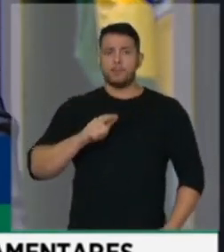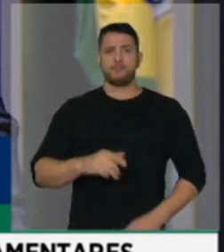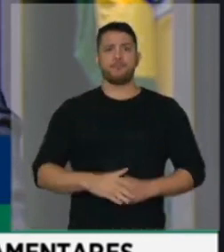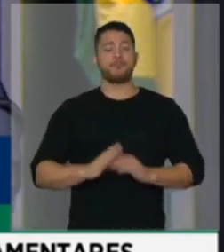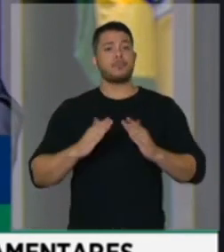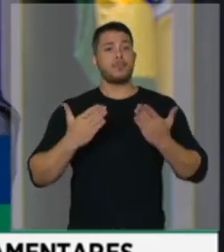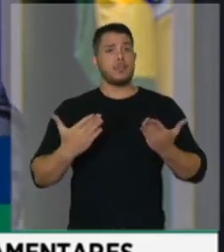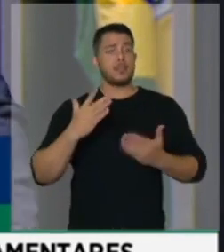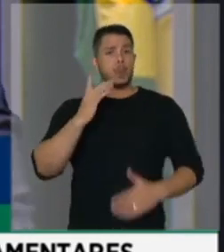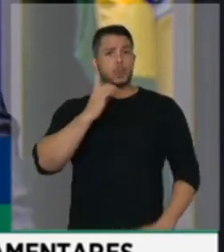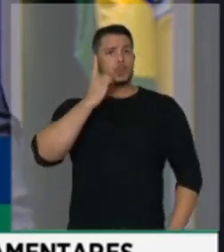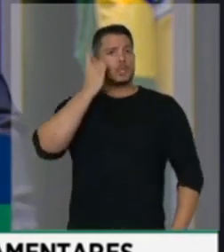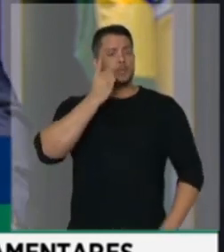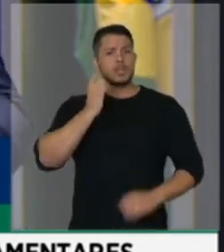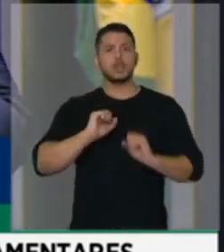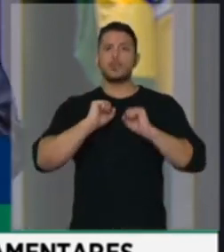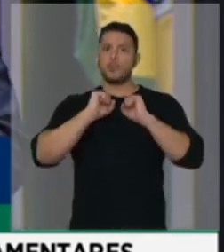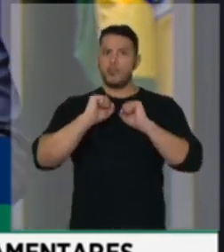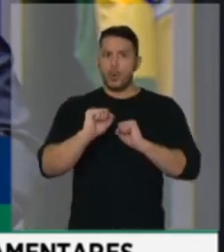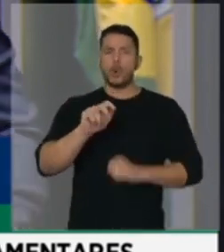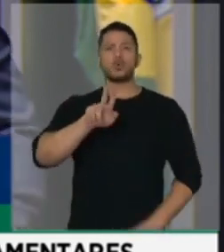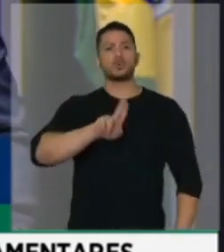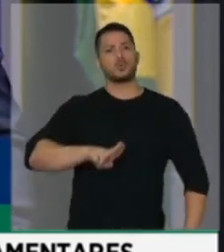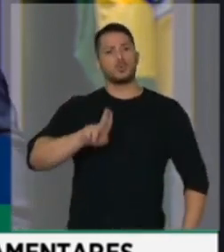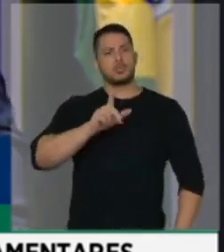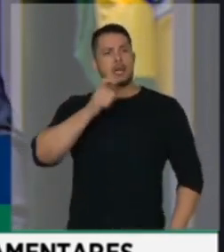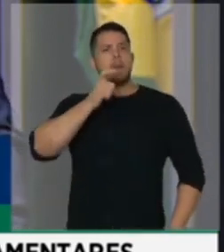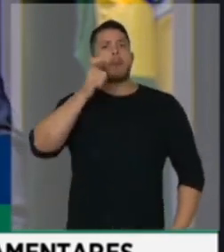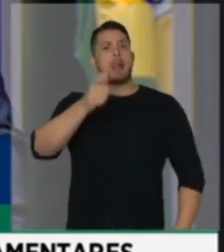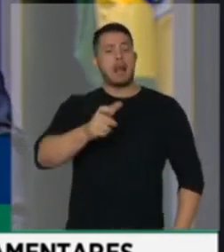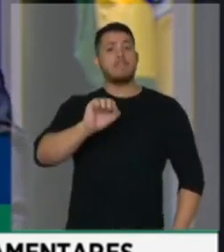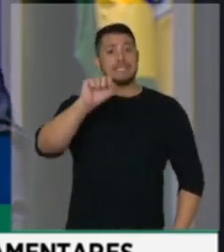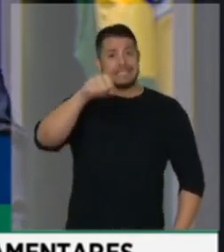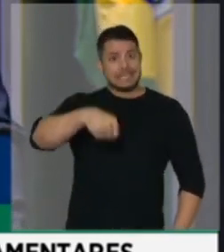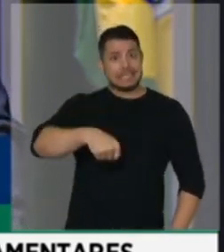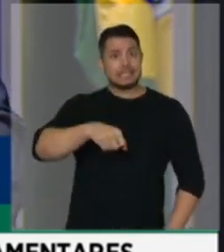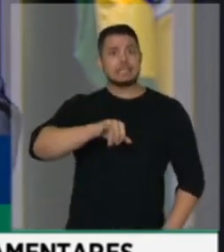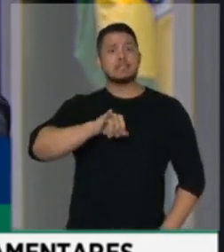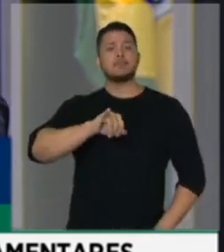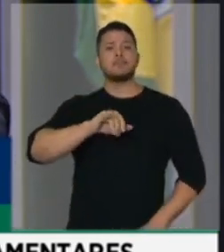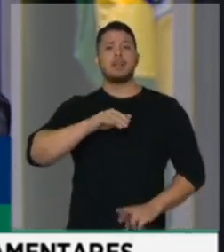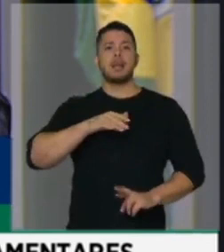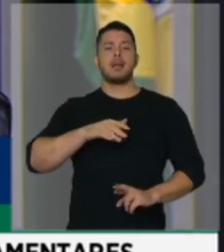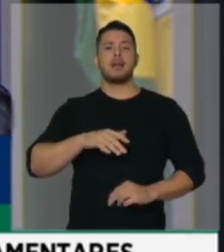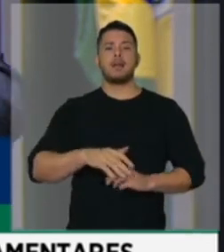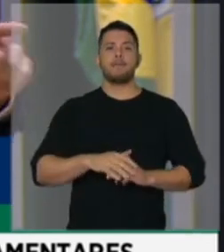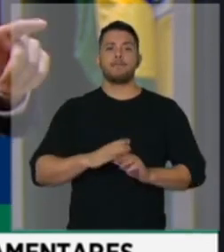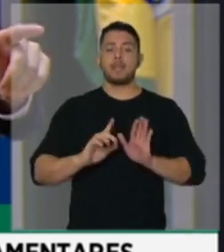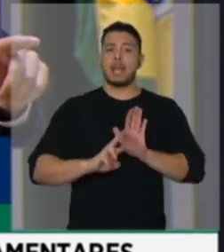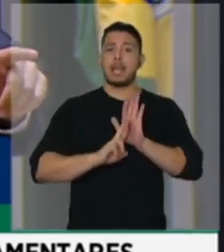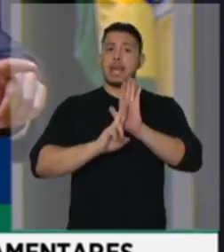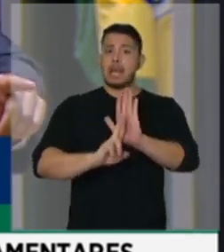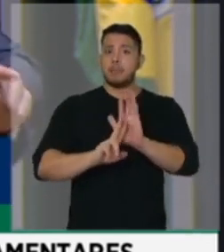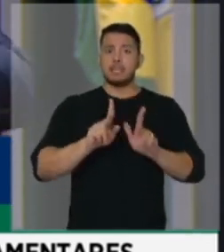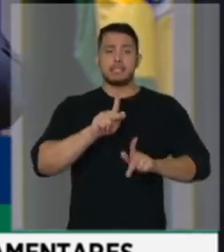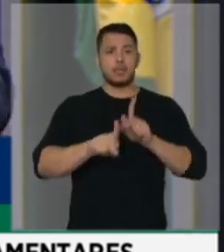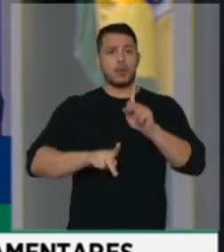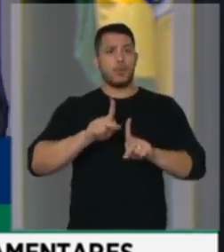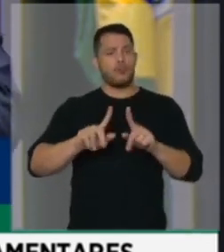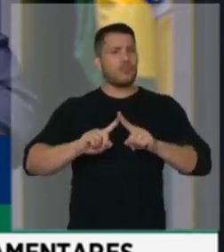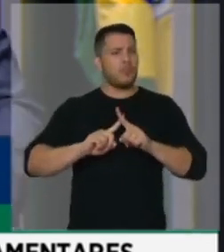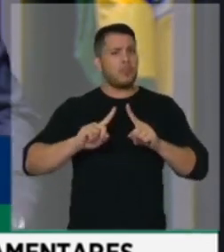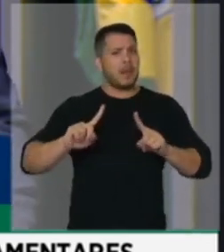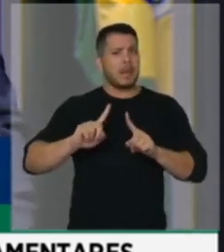e suas opiniões para representar o povo. E não é o judiciário que